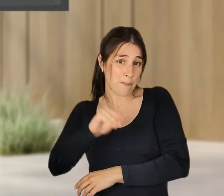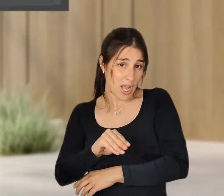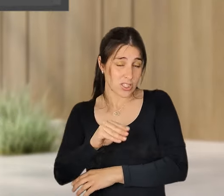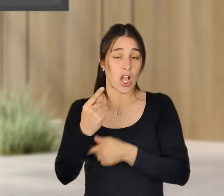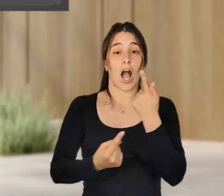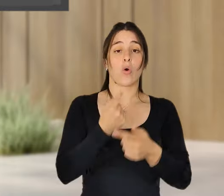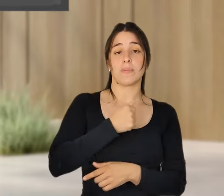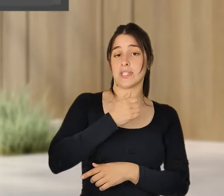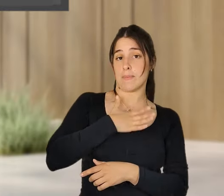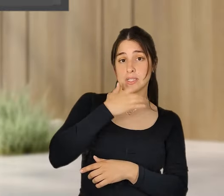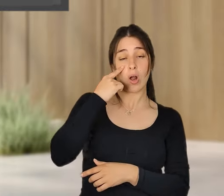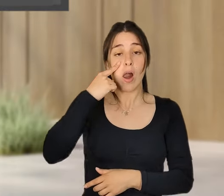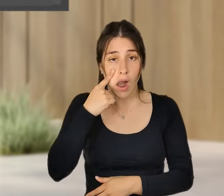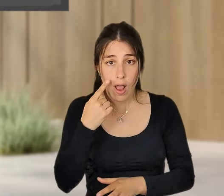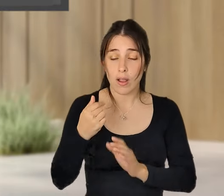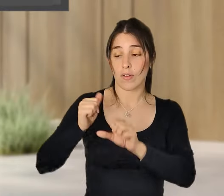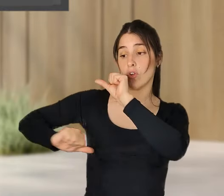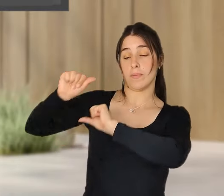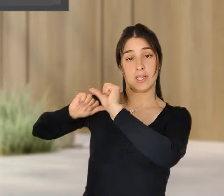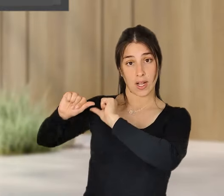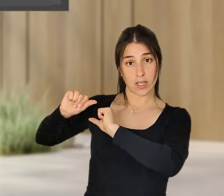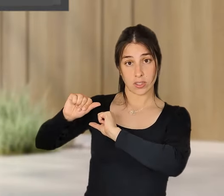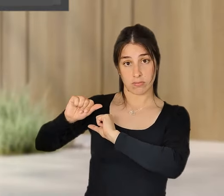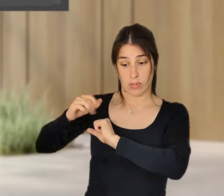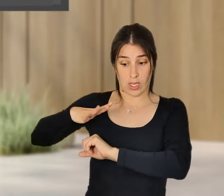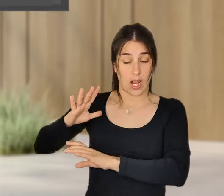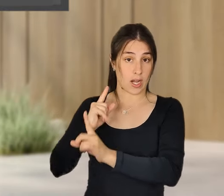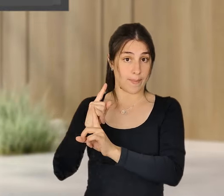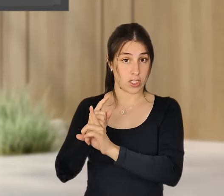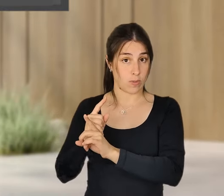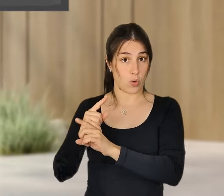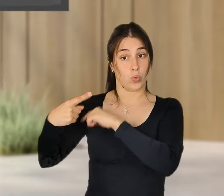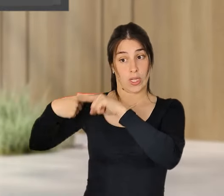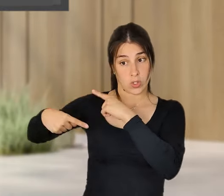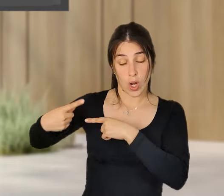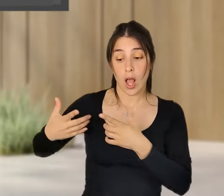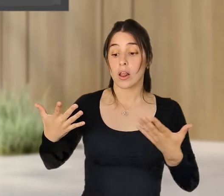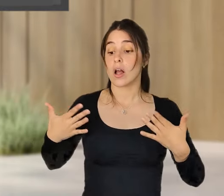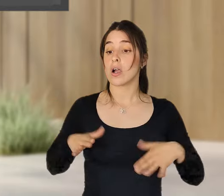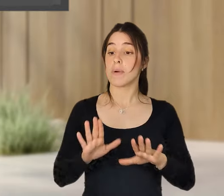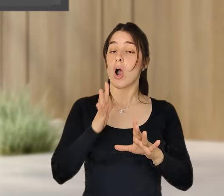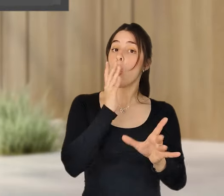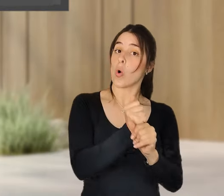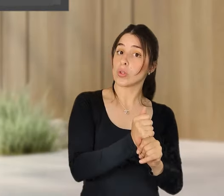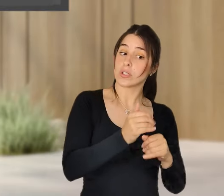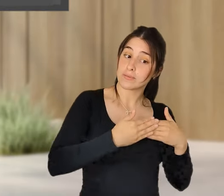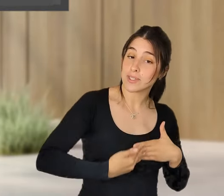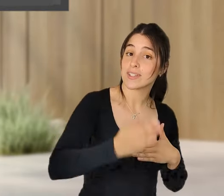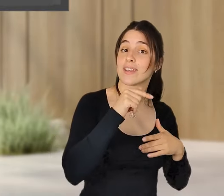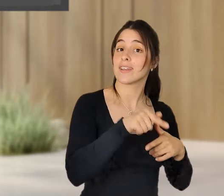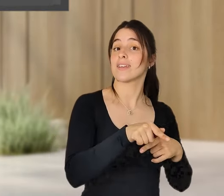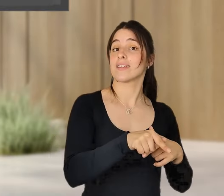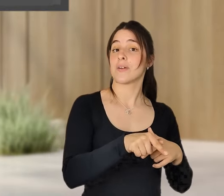voltar para trás, no nosso caso, mas então eu acho que, neste momento, acho que é importante o Estado ter um papel a tentar